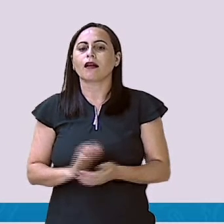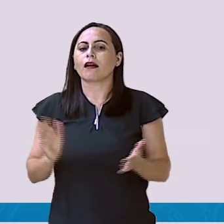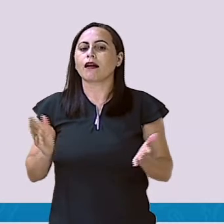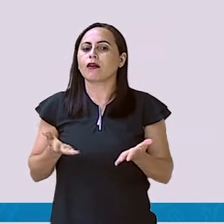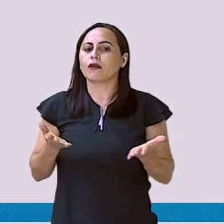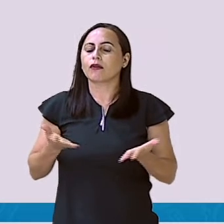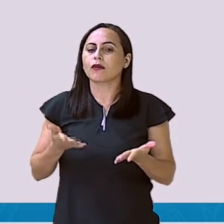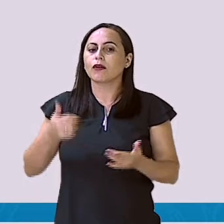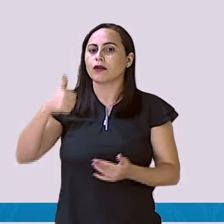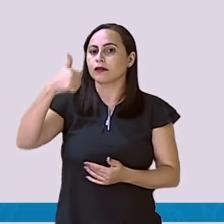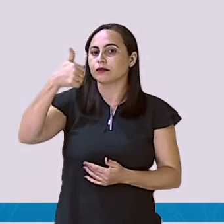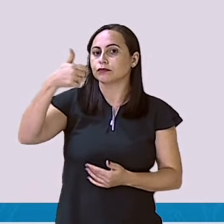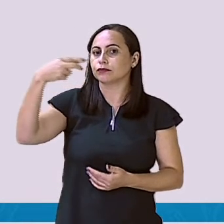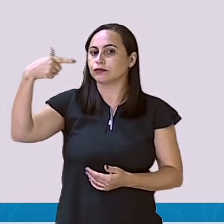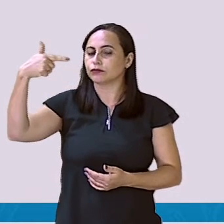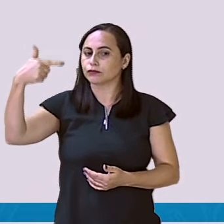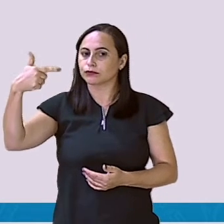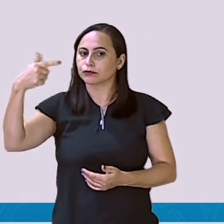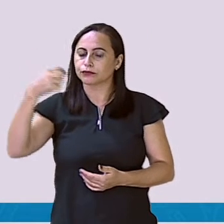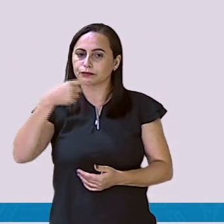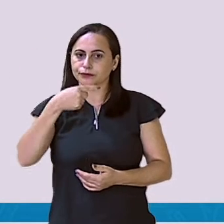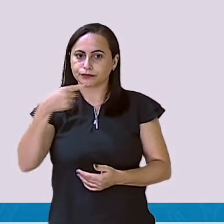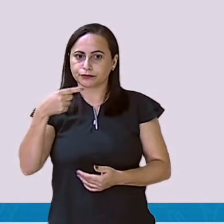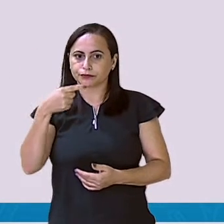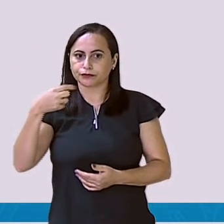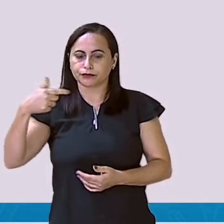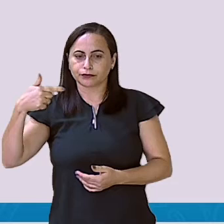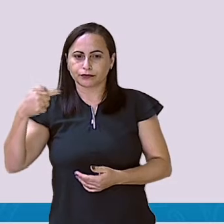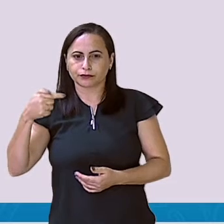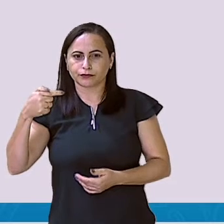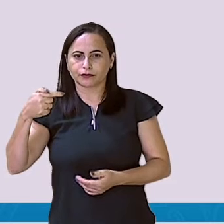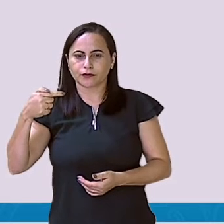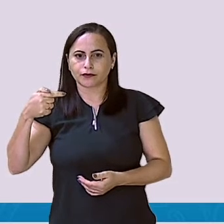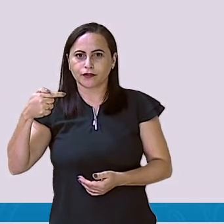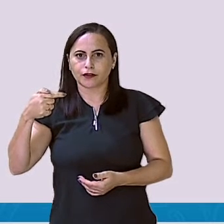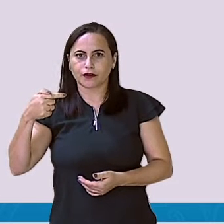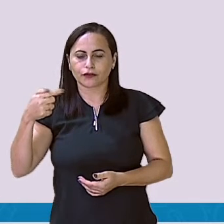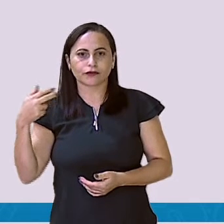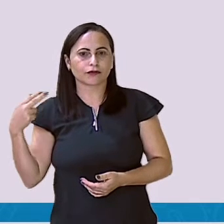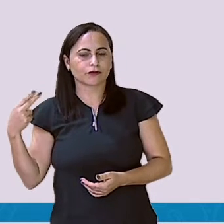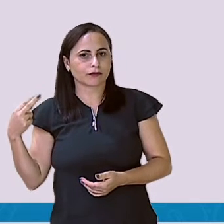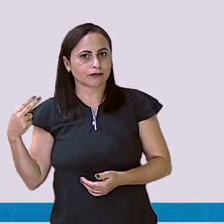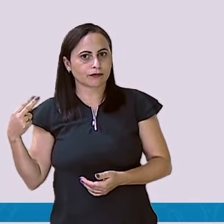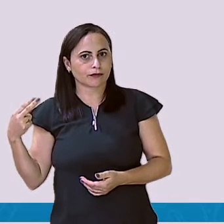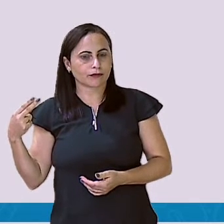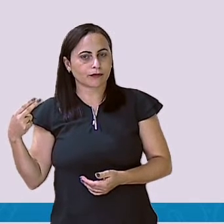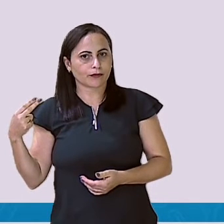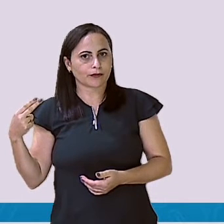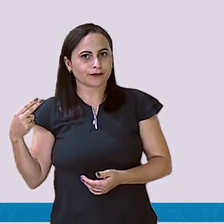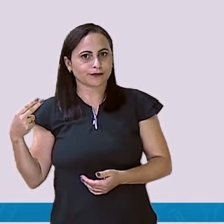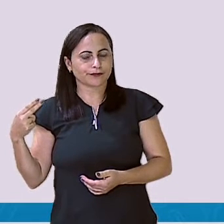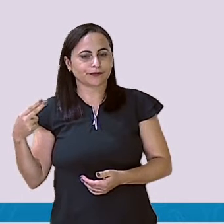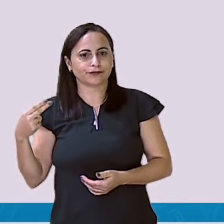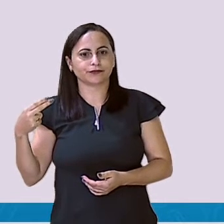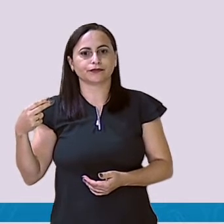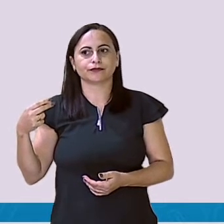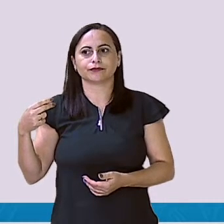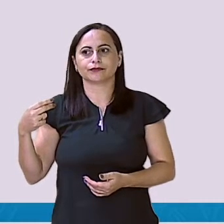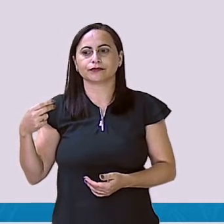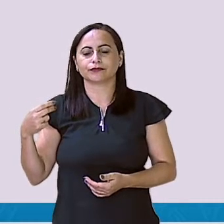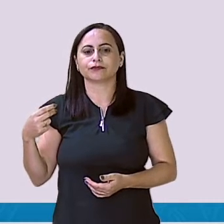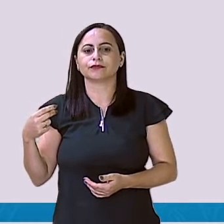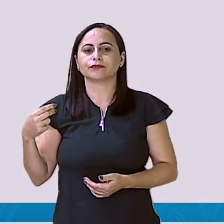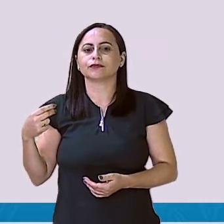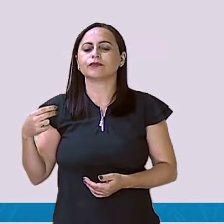E aí, 12 menos 7. Eu conto do 7 até chegar no 12. Então, eu tenho 7. 8, 9,